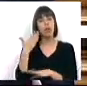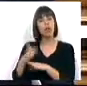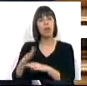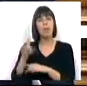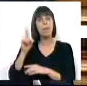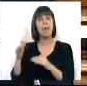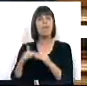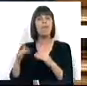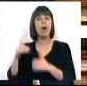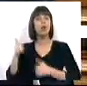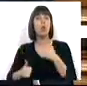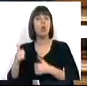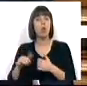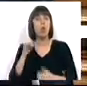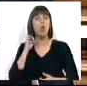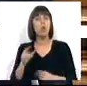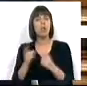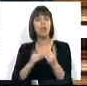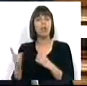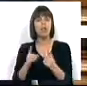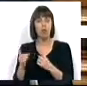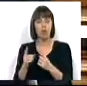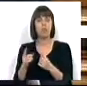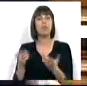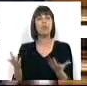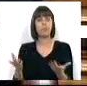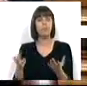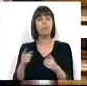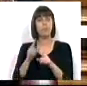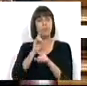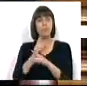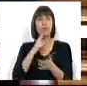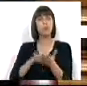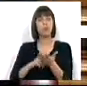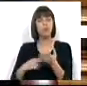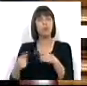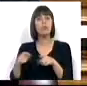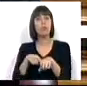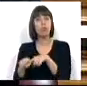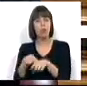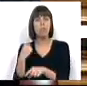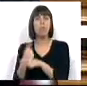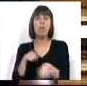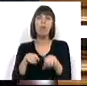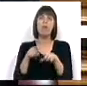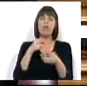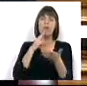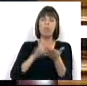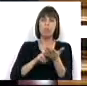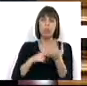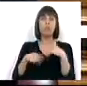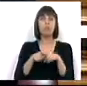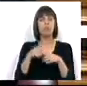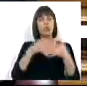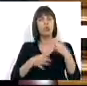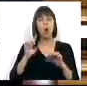da primeira fase do concurso da concessão dos transportes em Malta. E portanto, para além dos motivos políticos, há também motivos jurídicos que deviam levar o